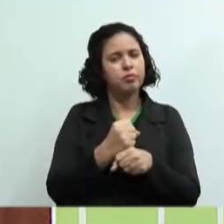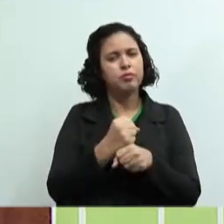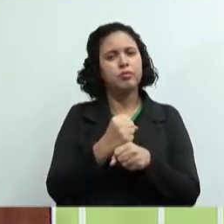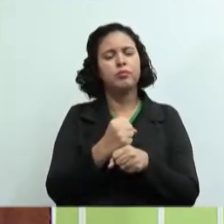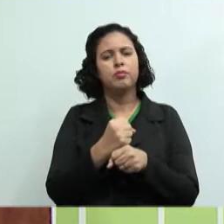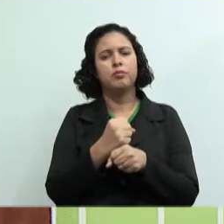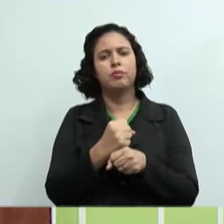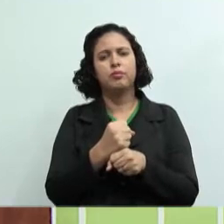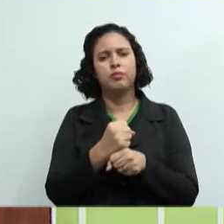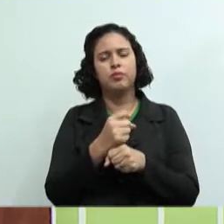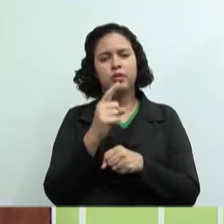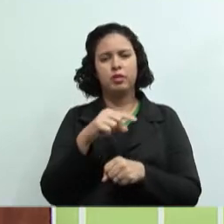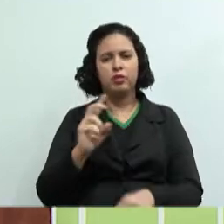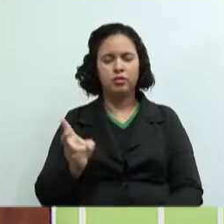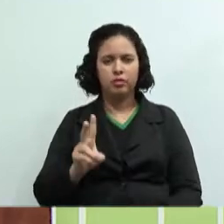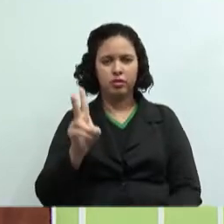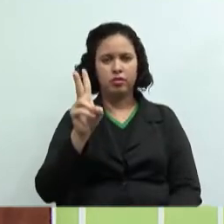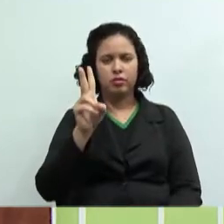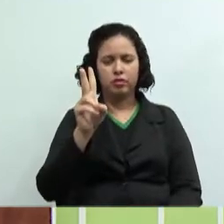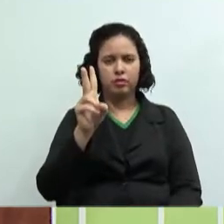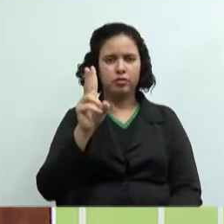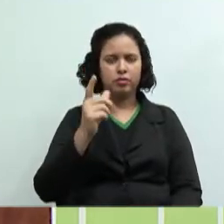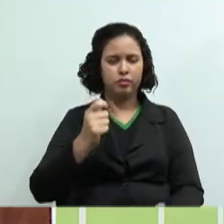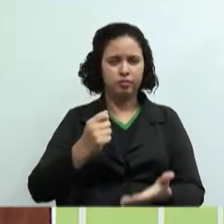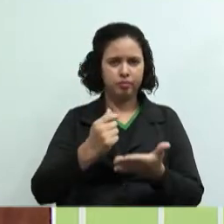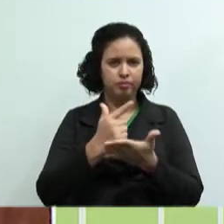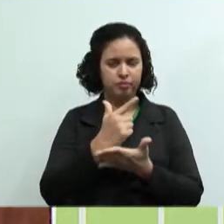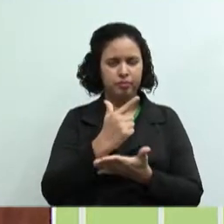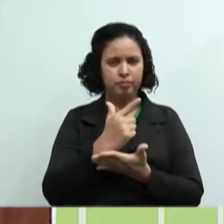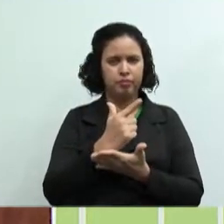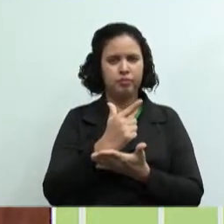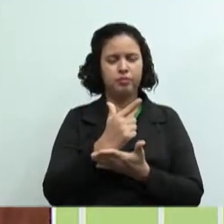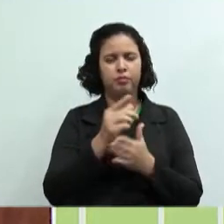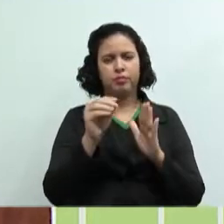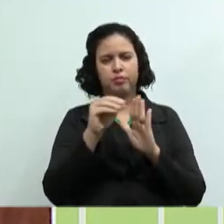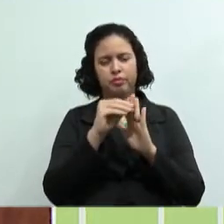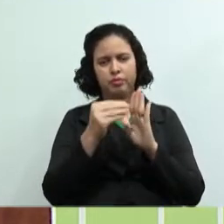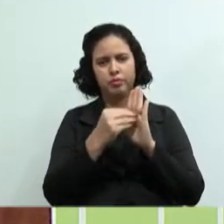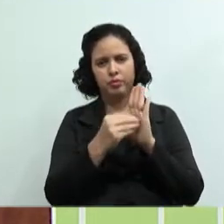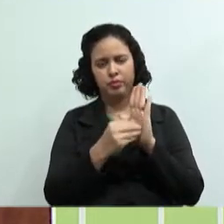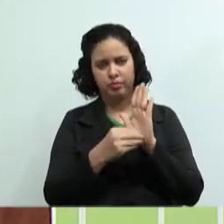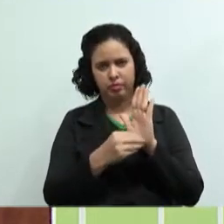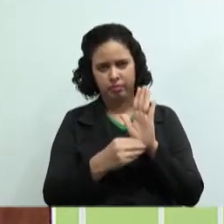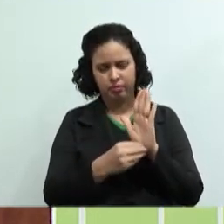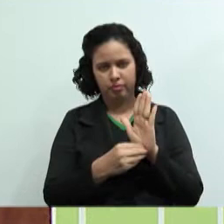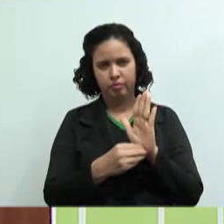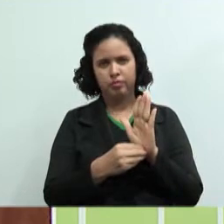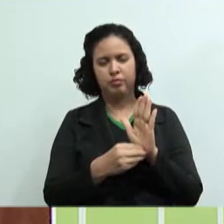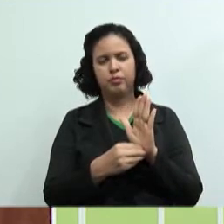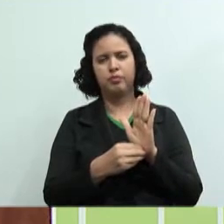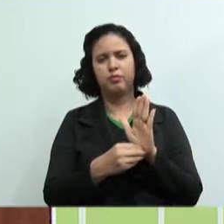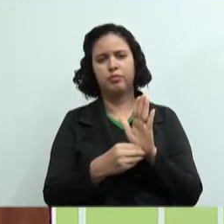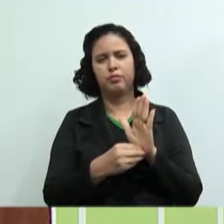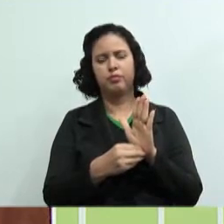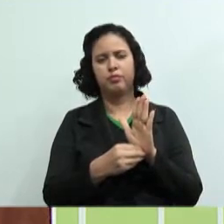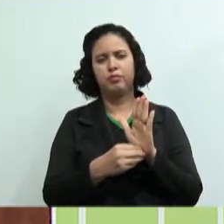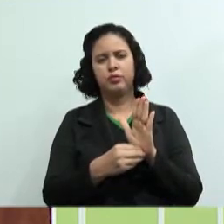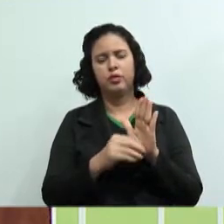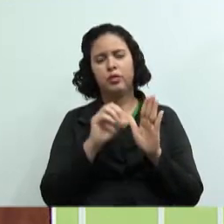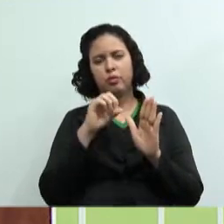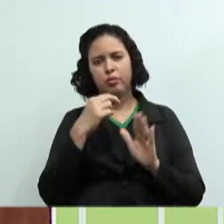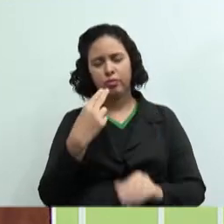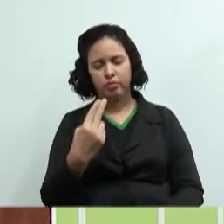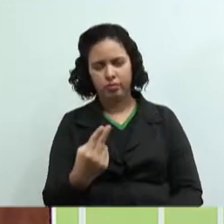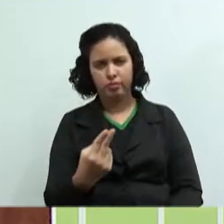Vai ser o valor que eu comprei, que está lá descrito no documento hábil, na nota fiscal, ou será